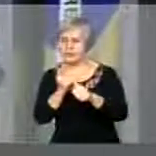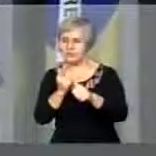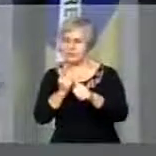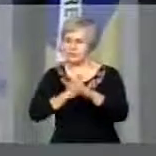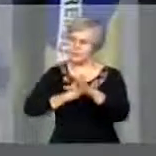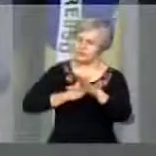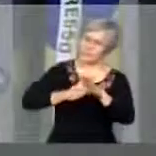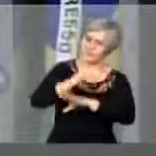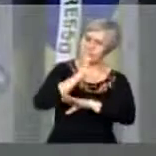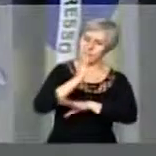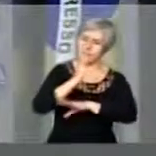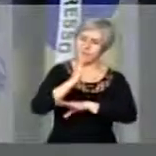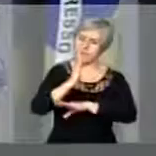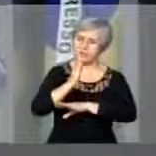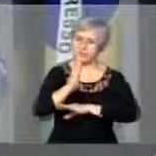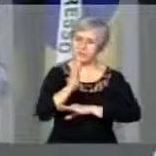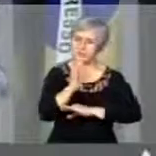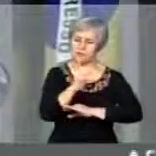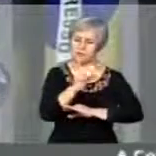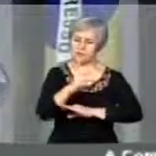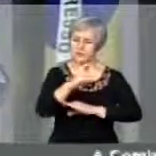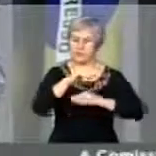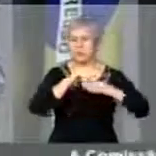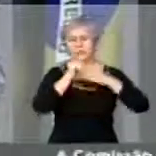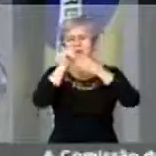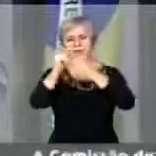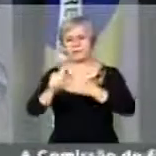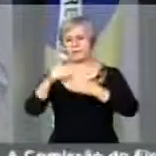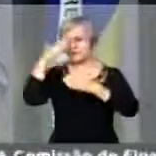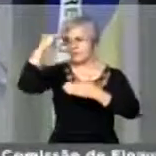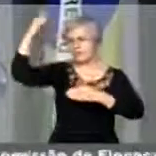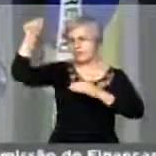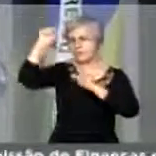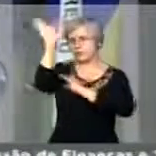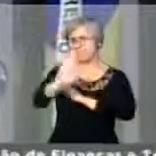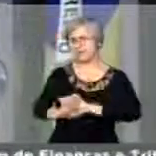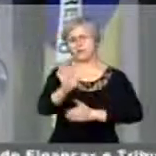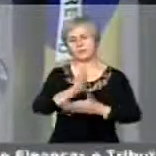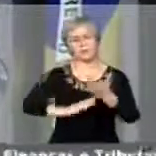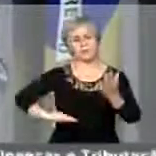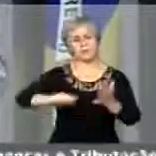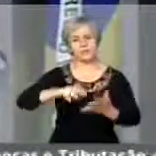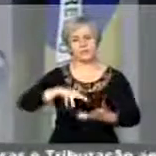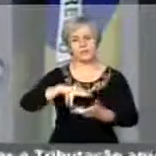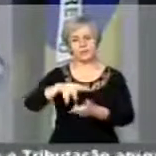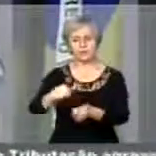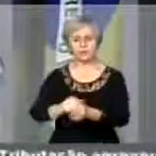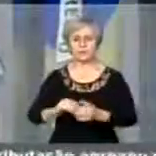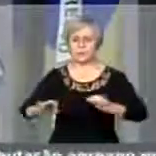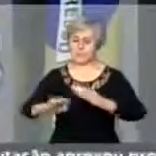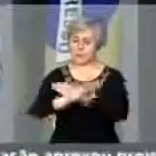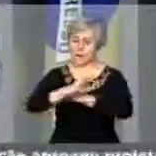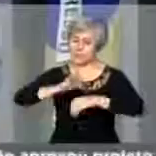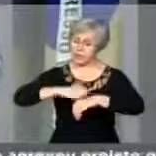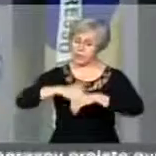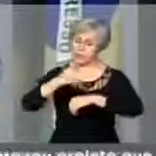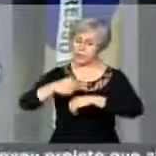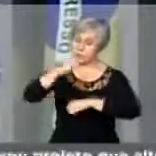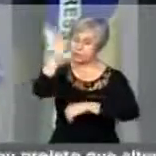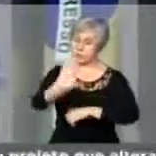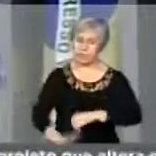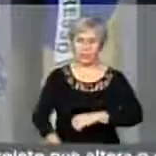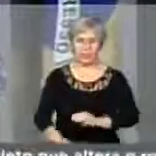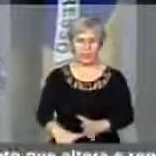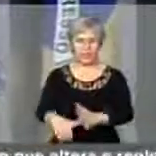levando o prestígio do Brasil mundo afora. A arquitetura brasileira, bem